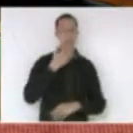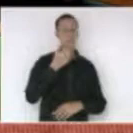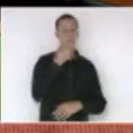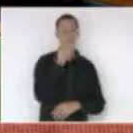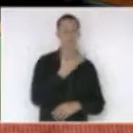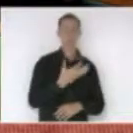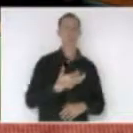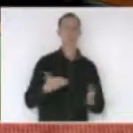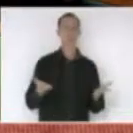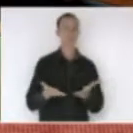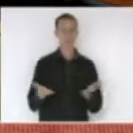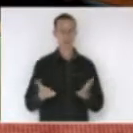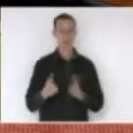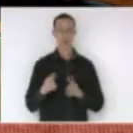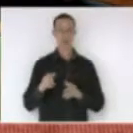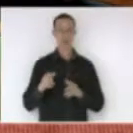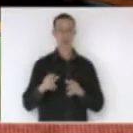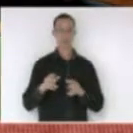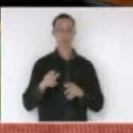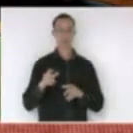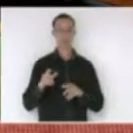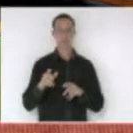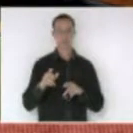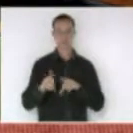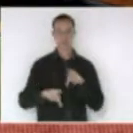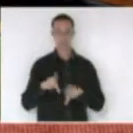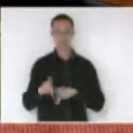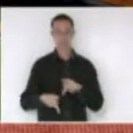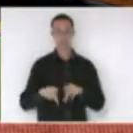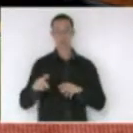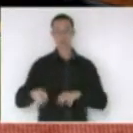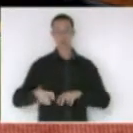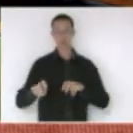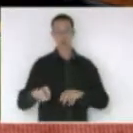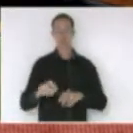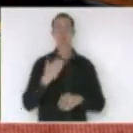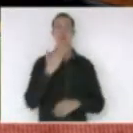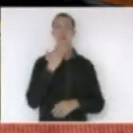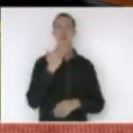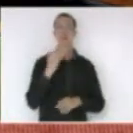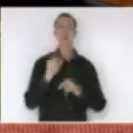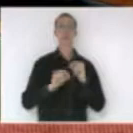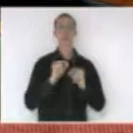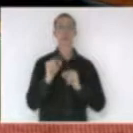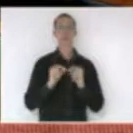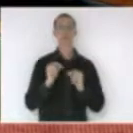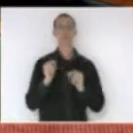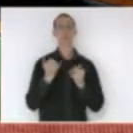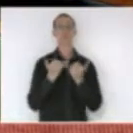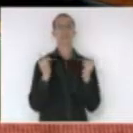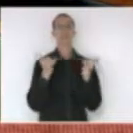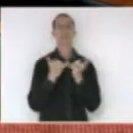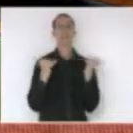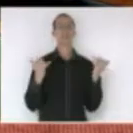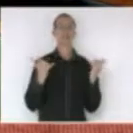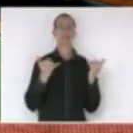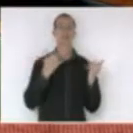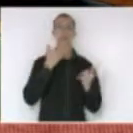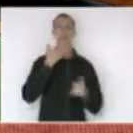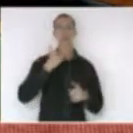é a melhoria na eletricação rural do interior esse é o quesito número um